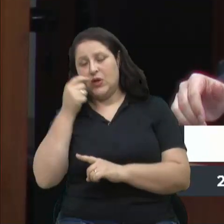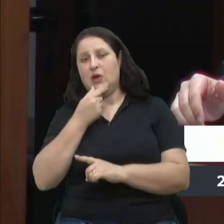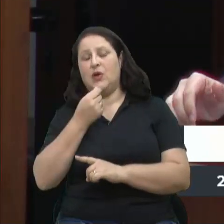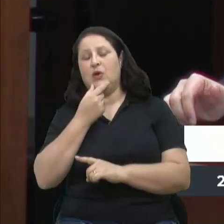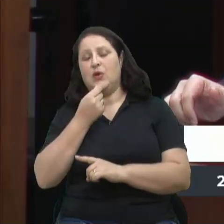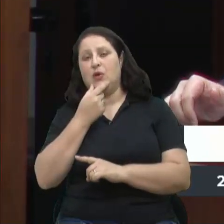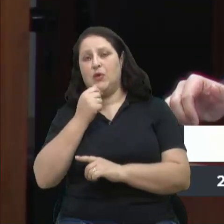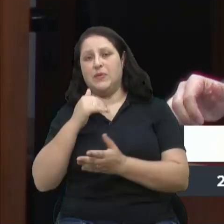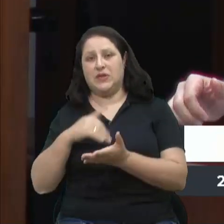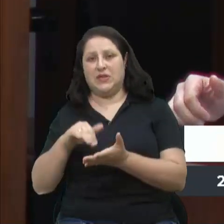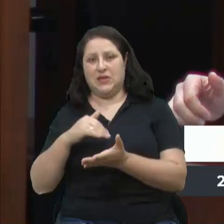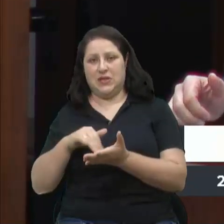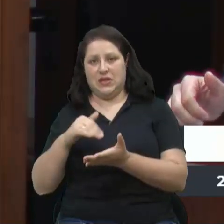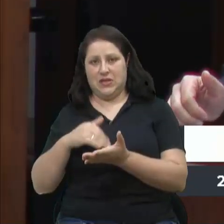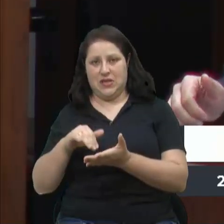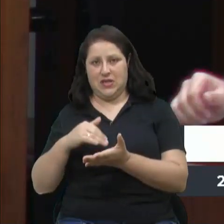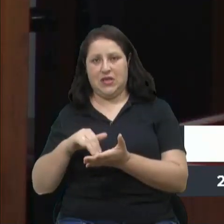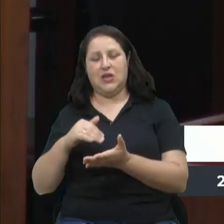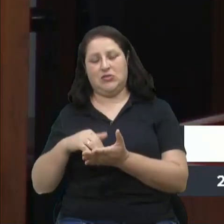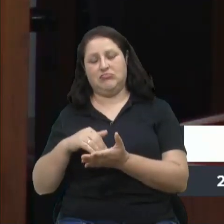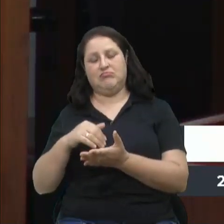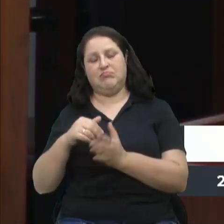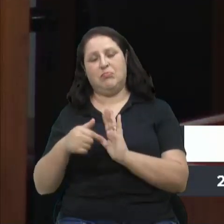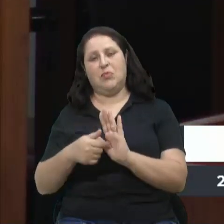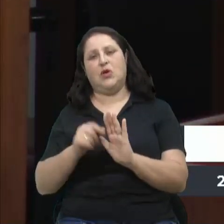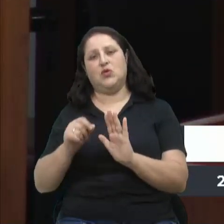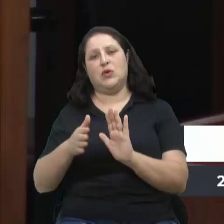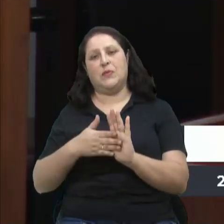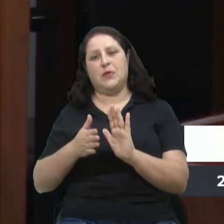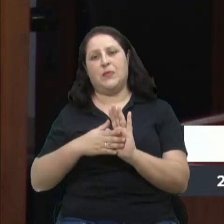propondo para esses próximos quatro anos.